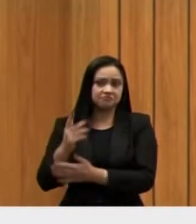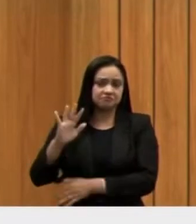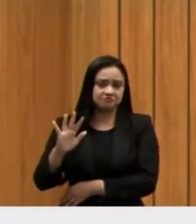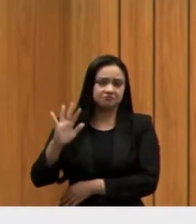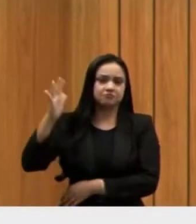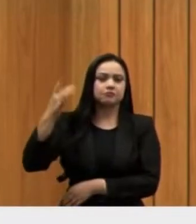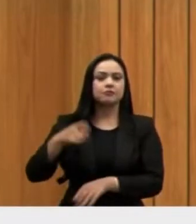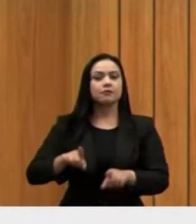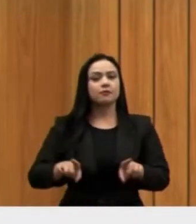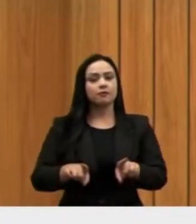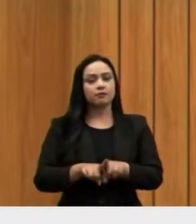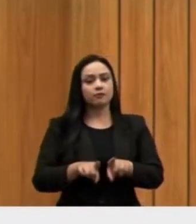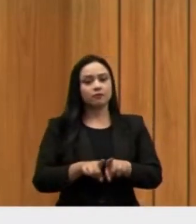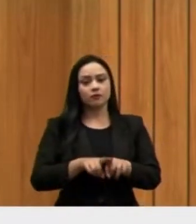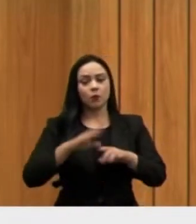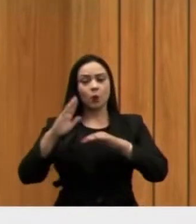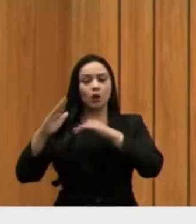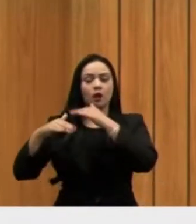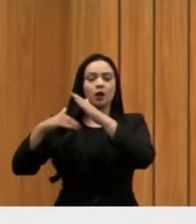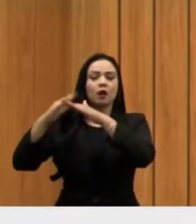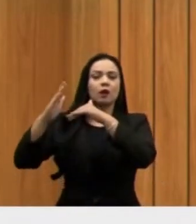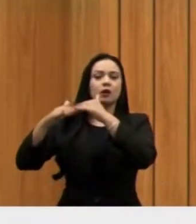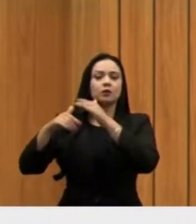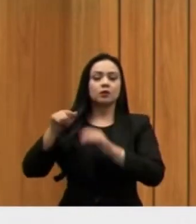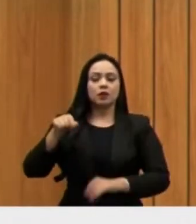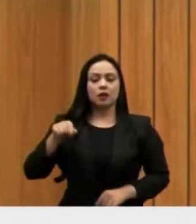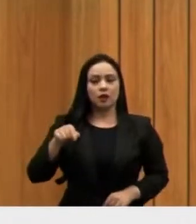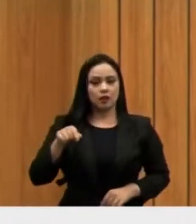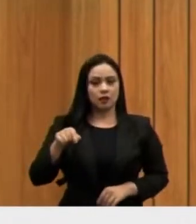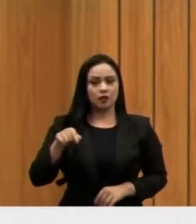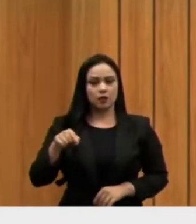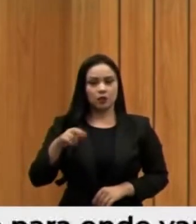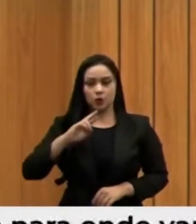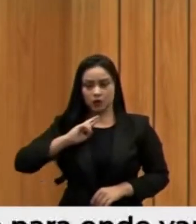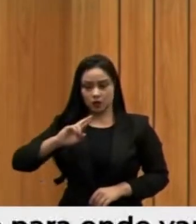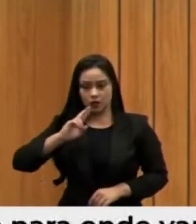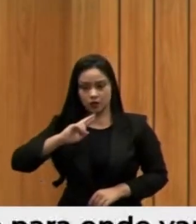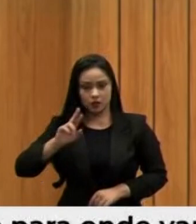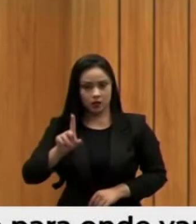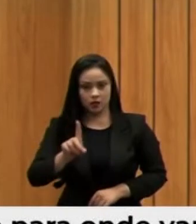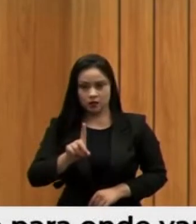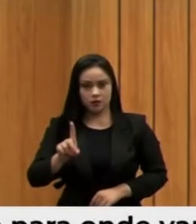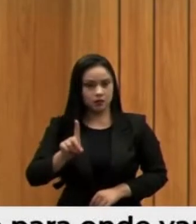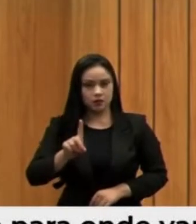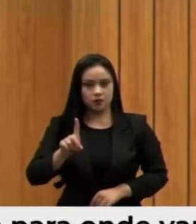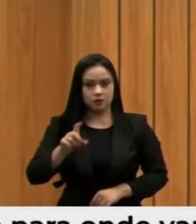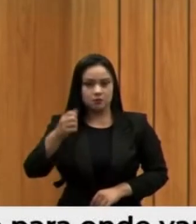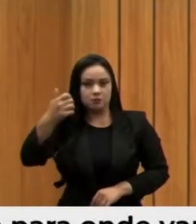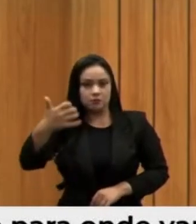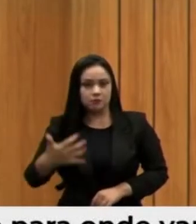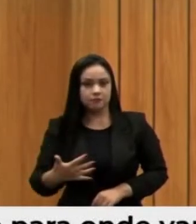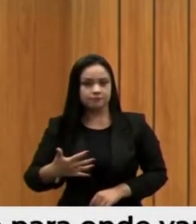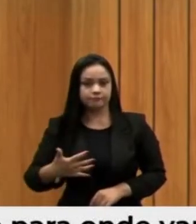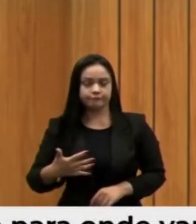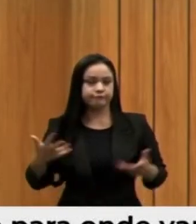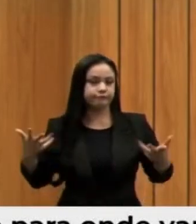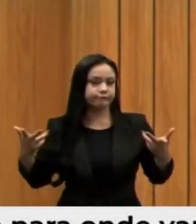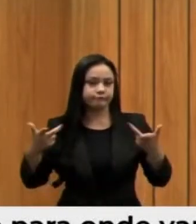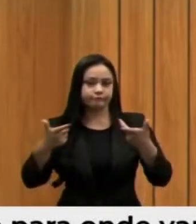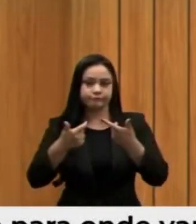ainda quando ele, juízo crítico, não traduza a melhor